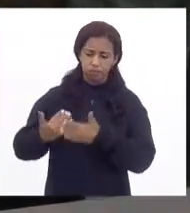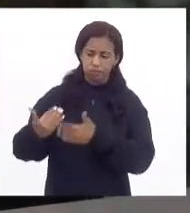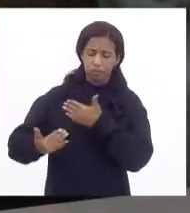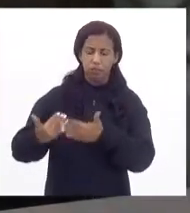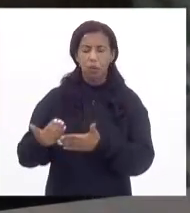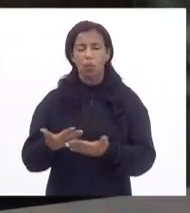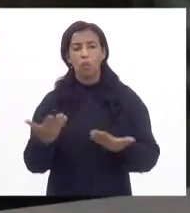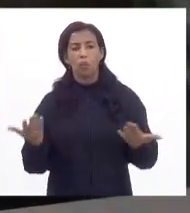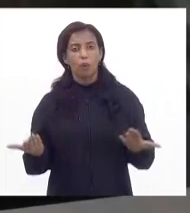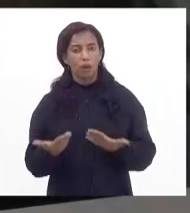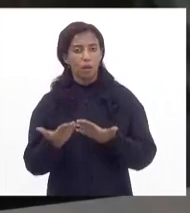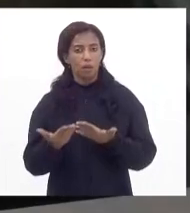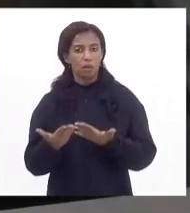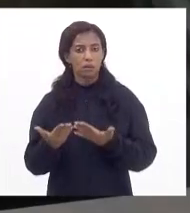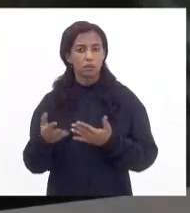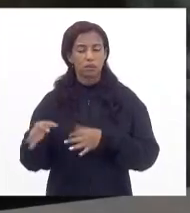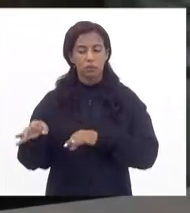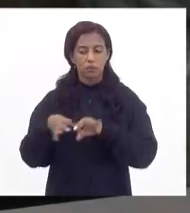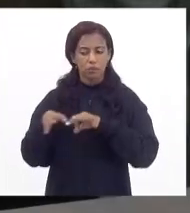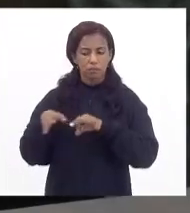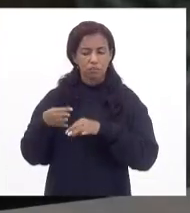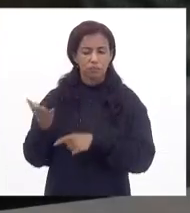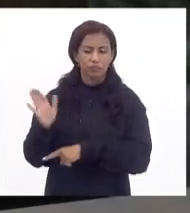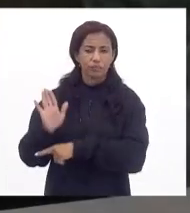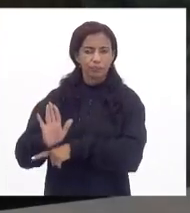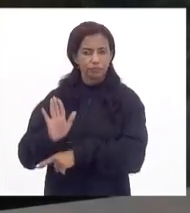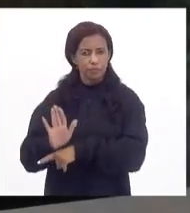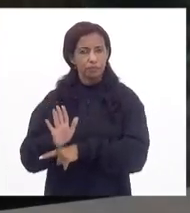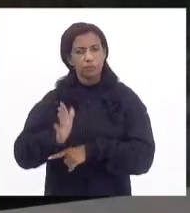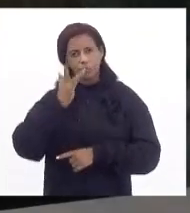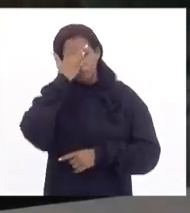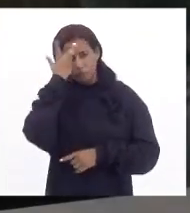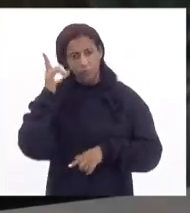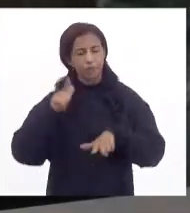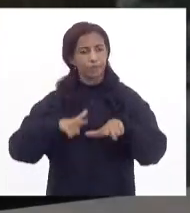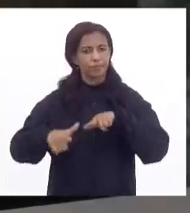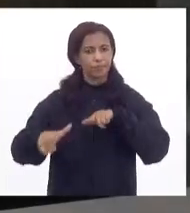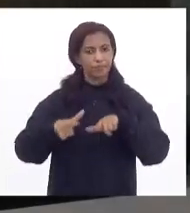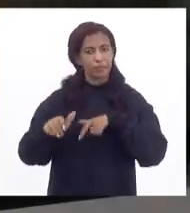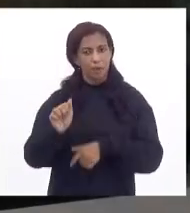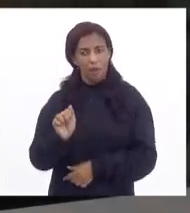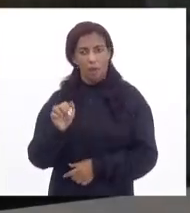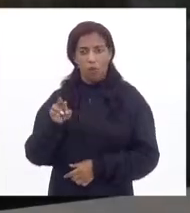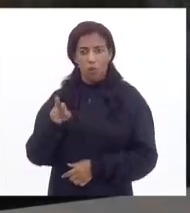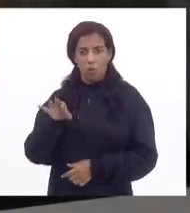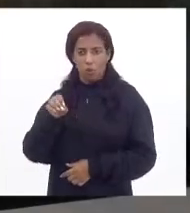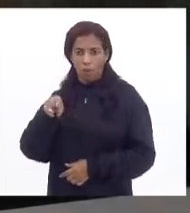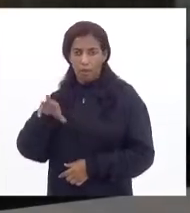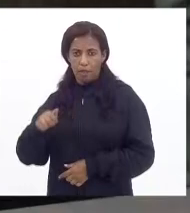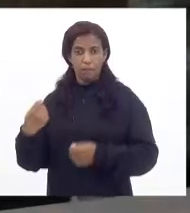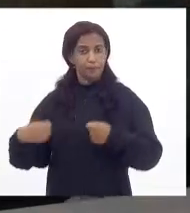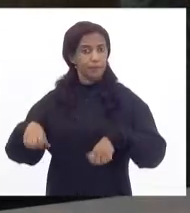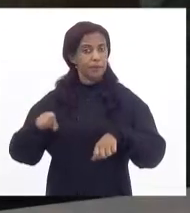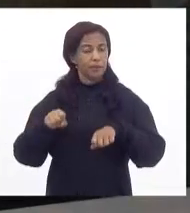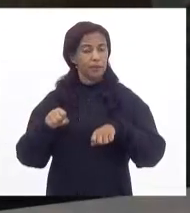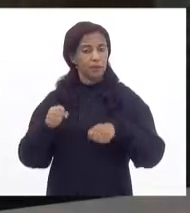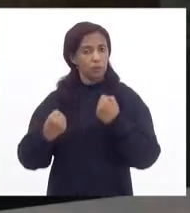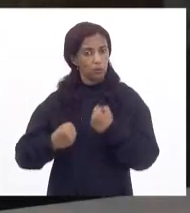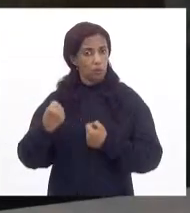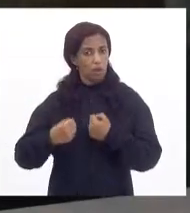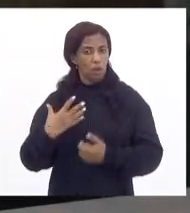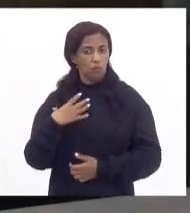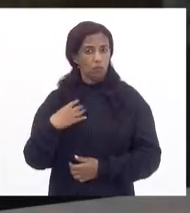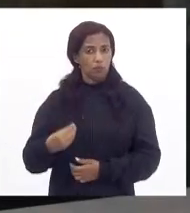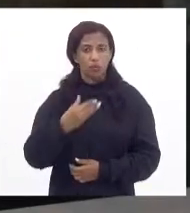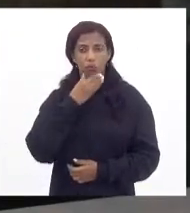quanto que um projeto como esse beneficia aqueles que trabalham na autonomia motorizada. Sou filha de um homem